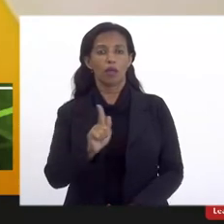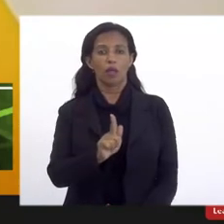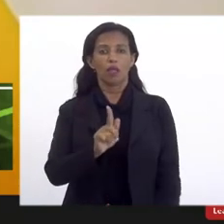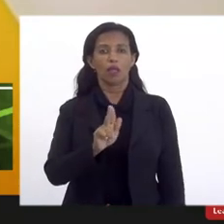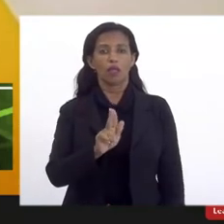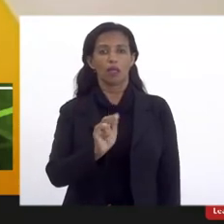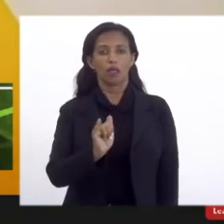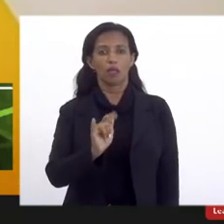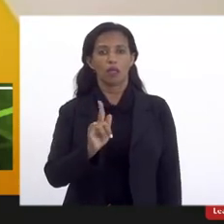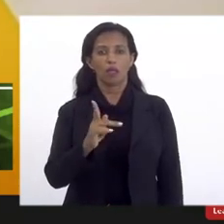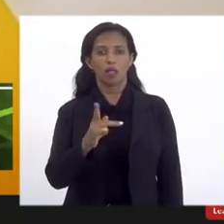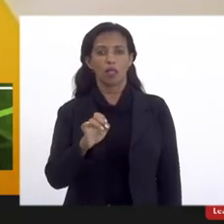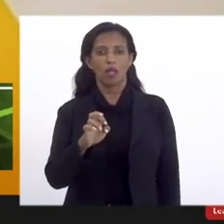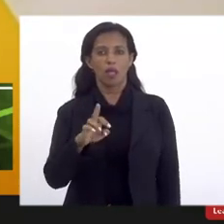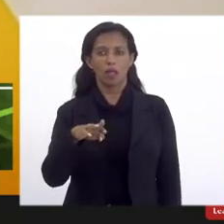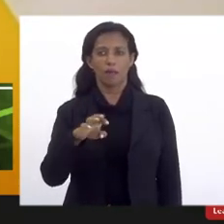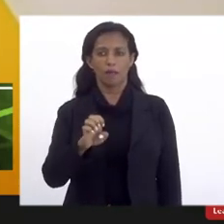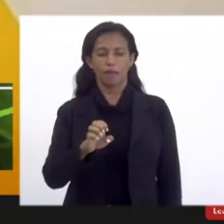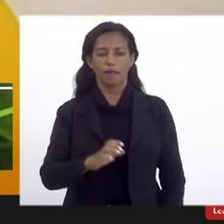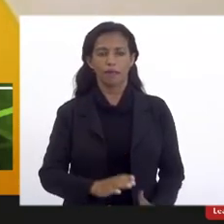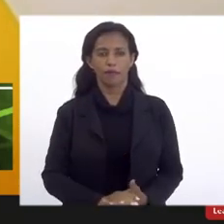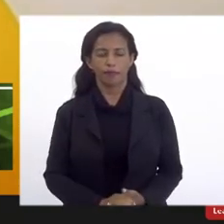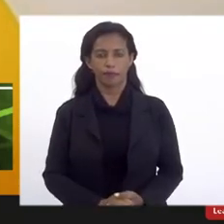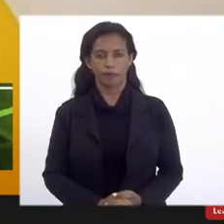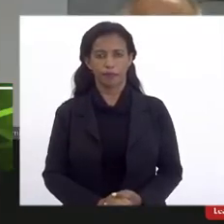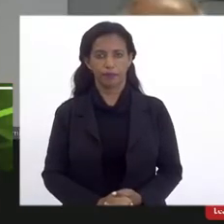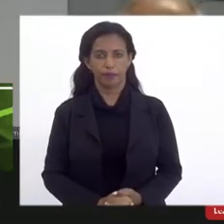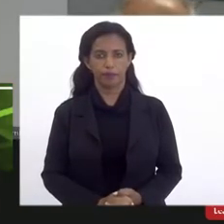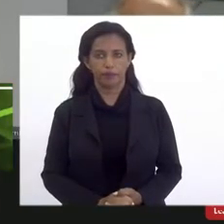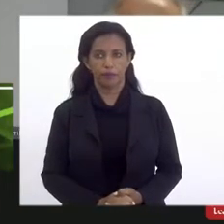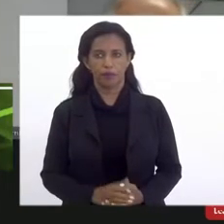Sembol. Bom dia, senhor Guilherme.